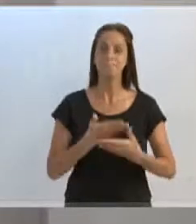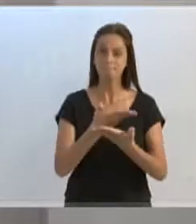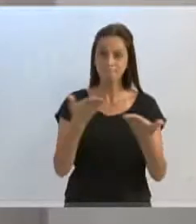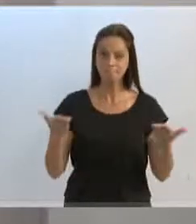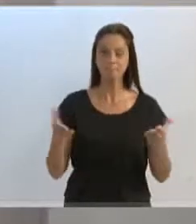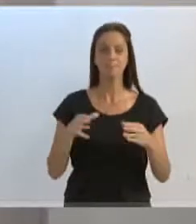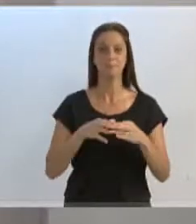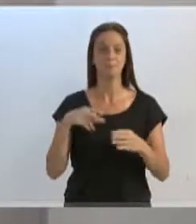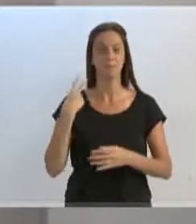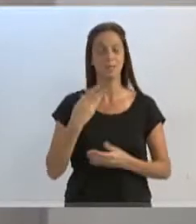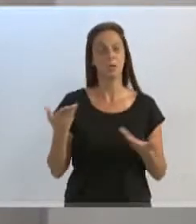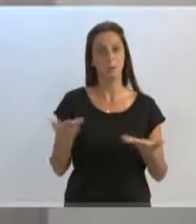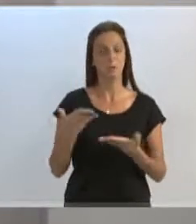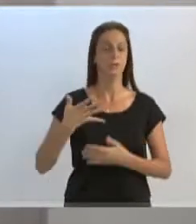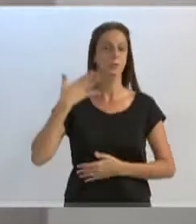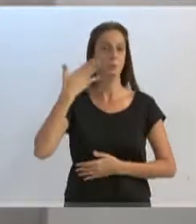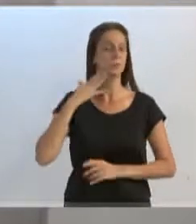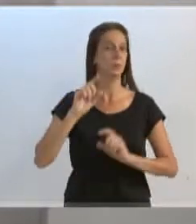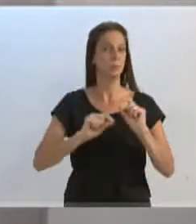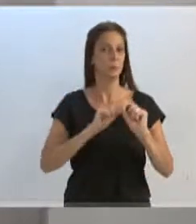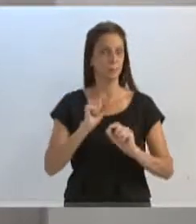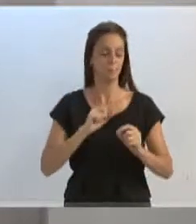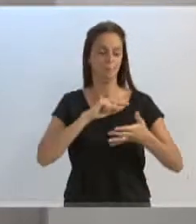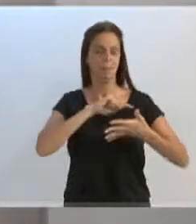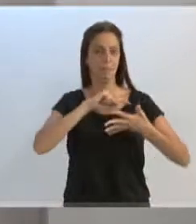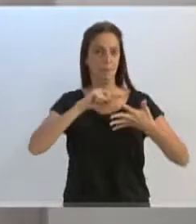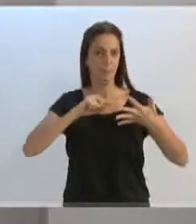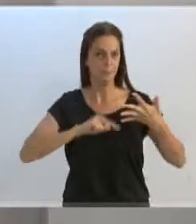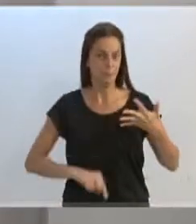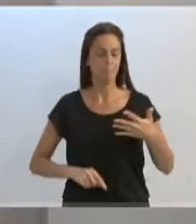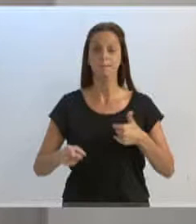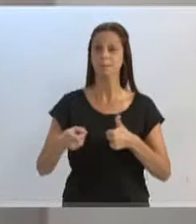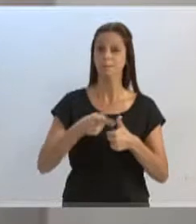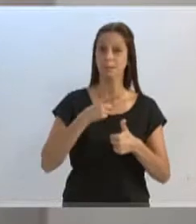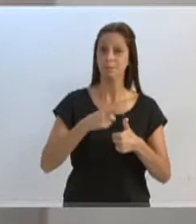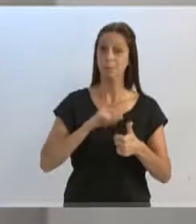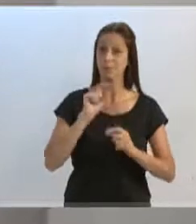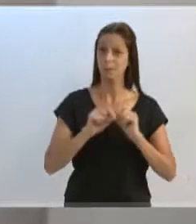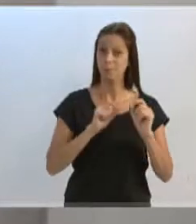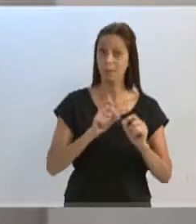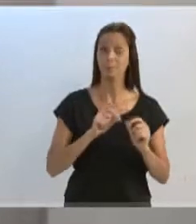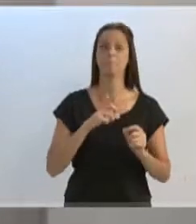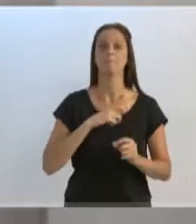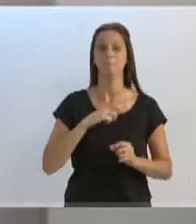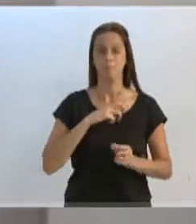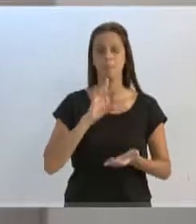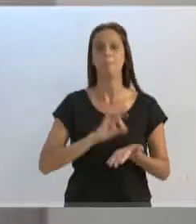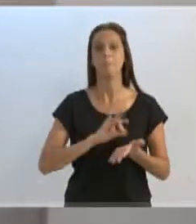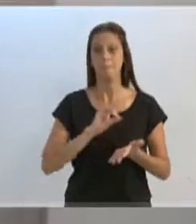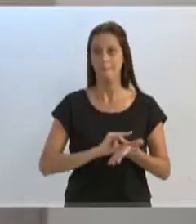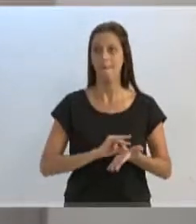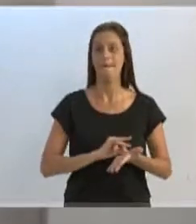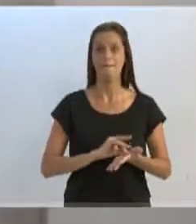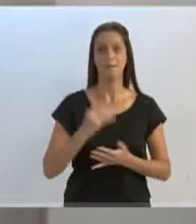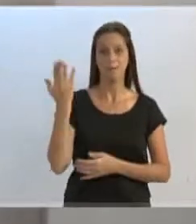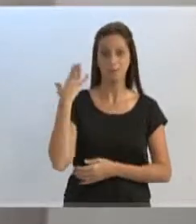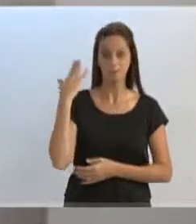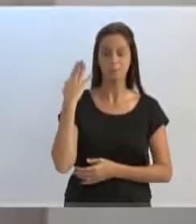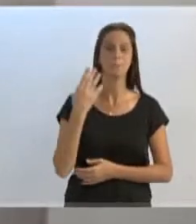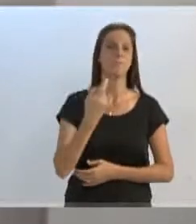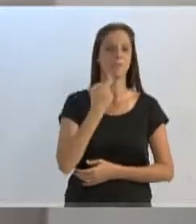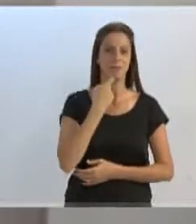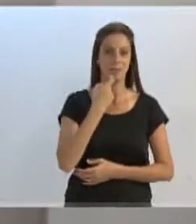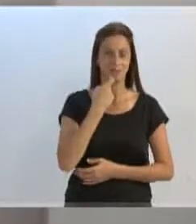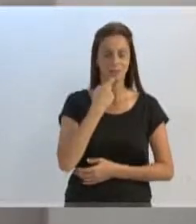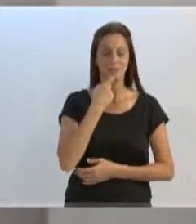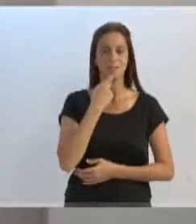gostaria de destacar no meu pronunciamento hoje, inicialmente, a transferência do governo na última sexta-feira,